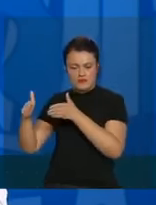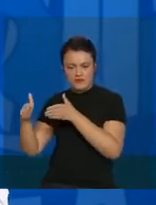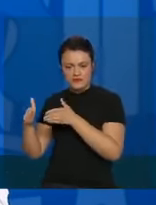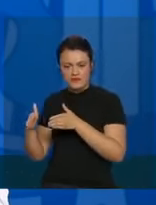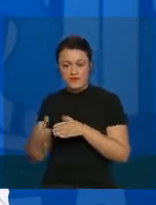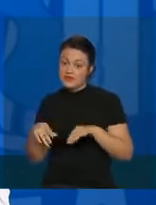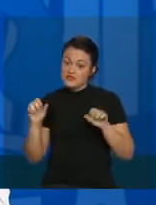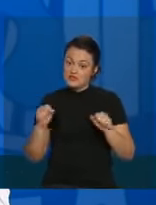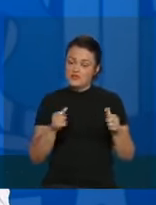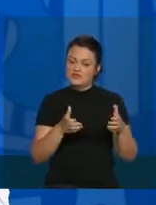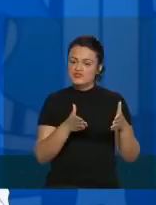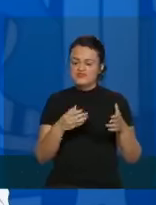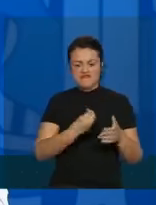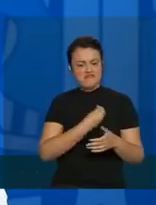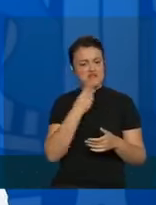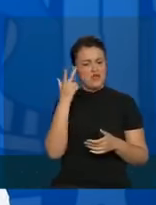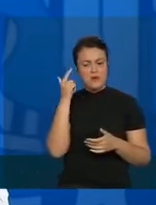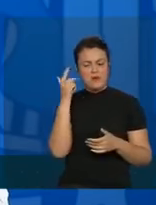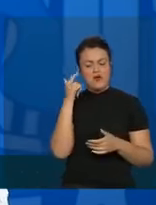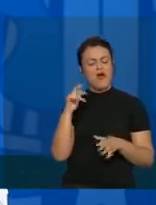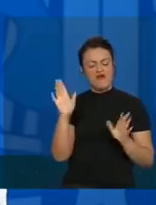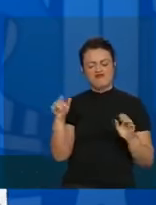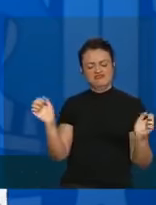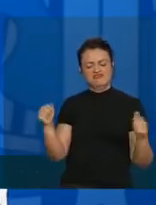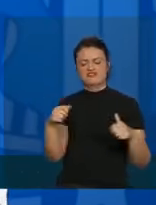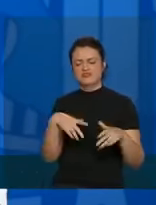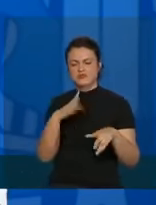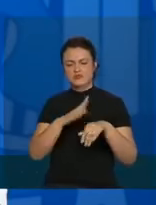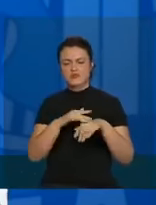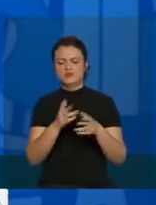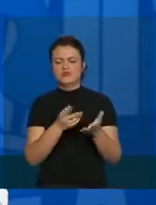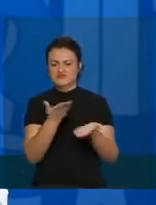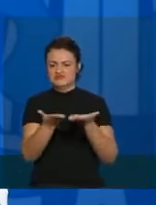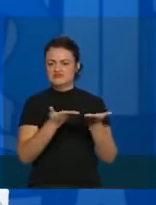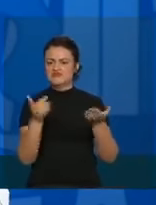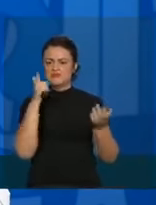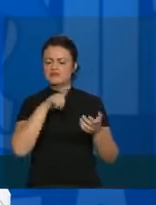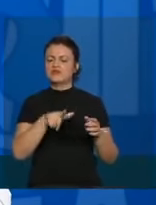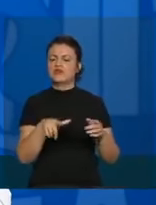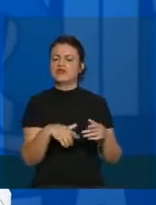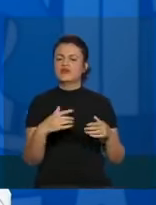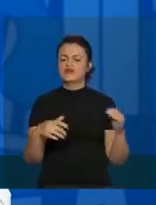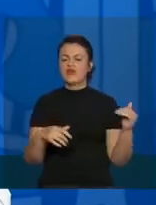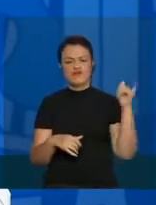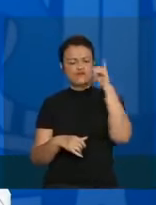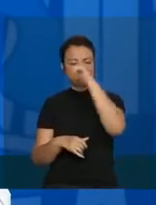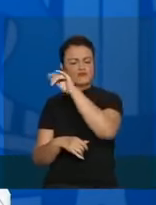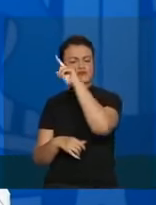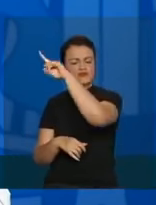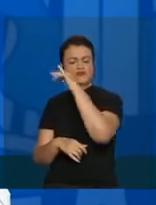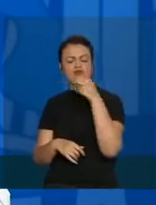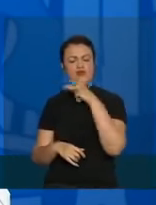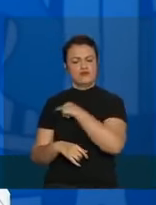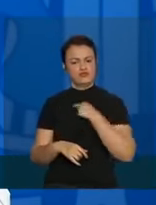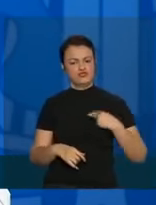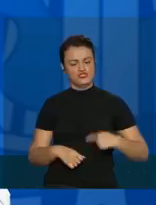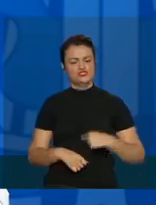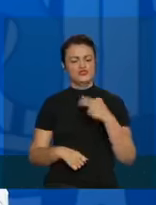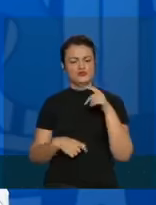Poderíamos andar com a vida normal. Olha, temos condição de atender todo mundo. Nós estamos mandando avião para a China para buscar